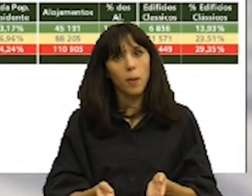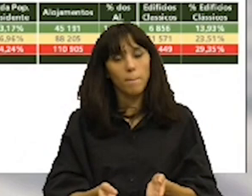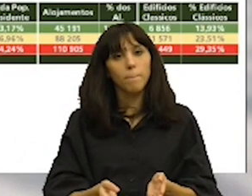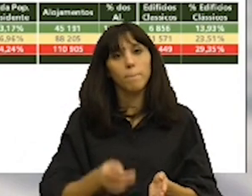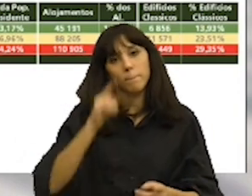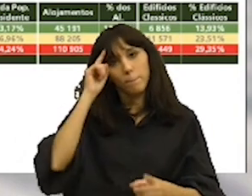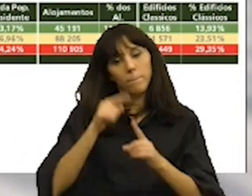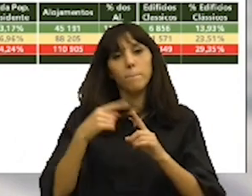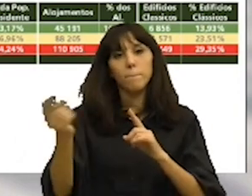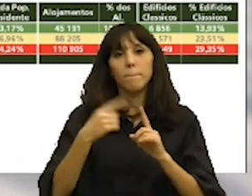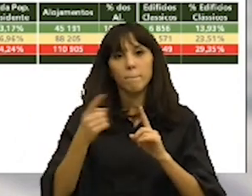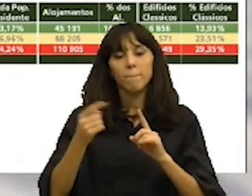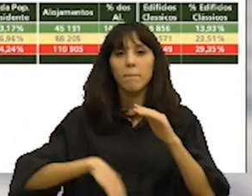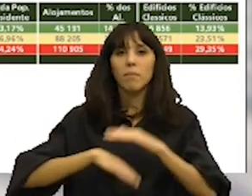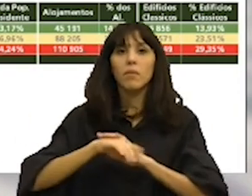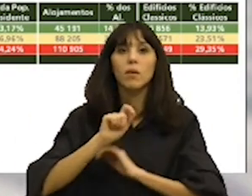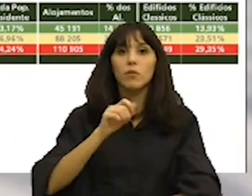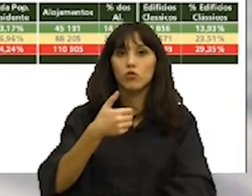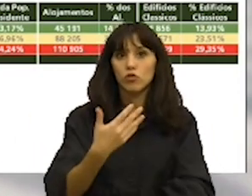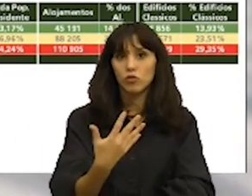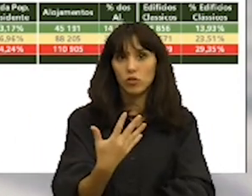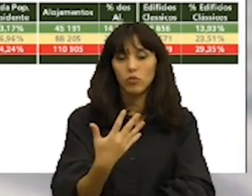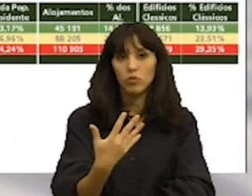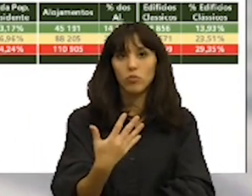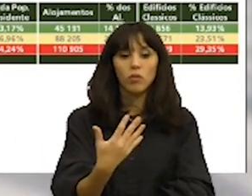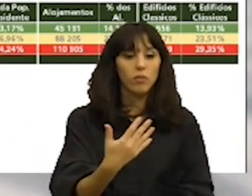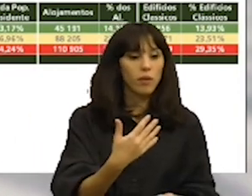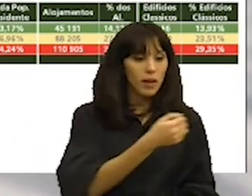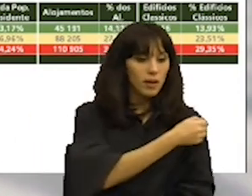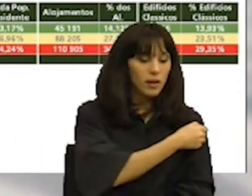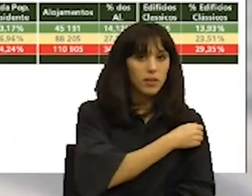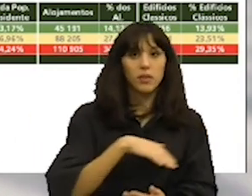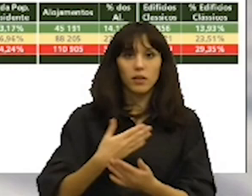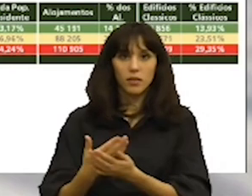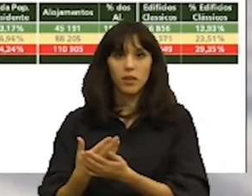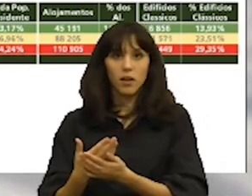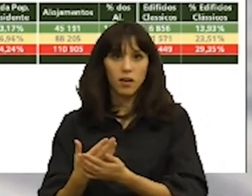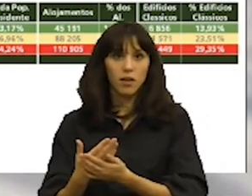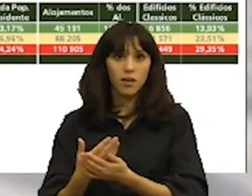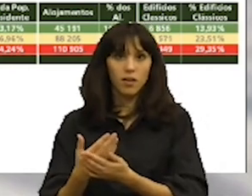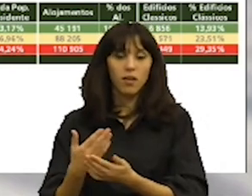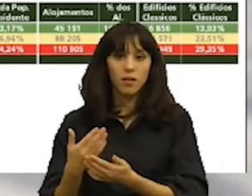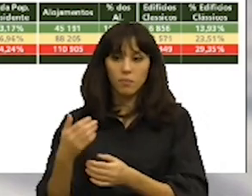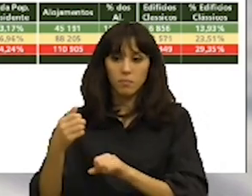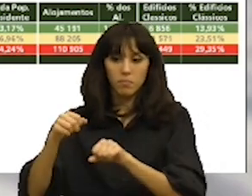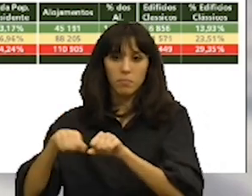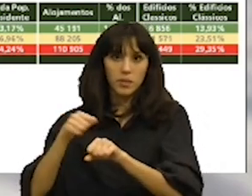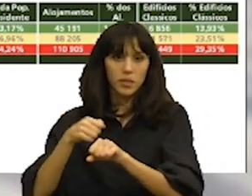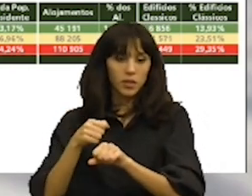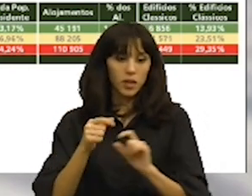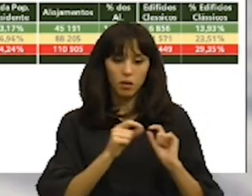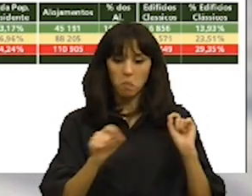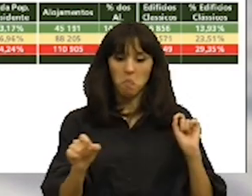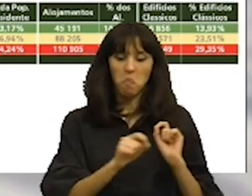para deslocações no máximo até 5 minutos entre o local onde a pessoa habita e o local onde está a bicicleta abrange apenas, no